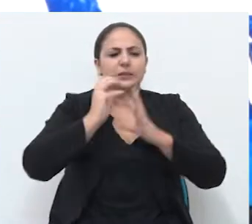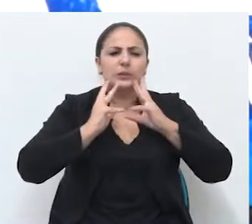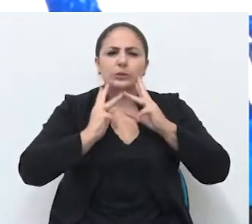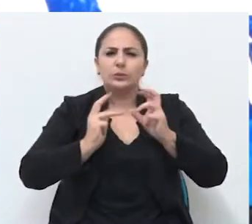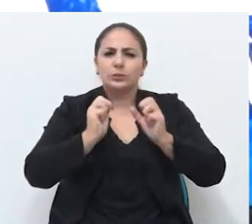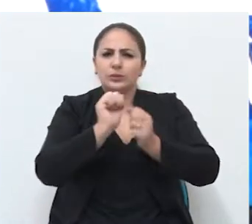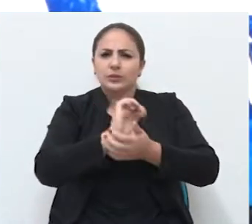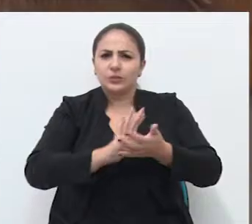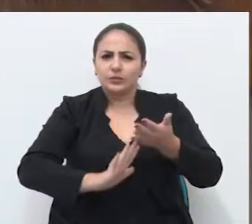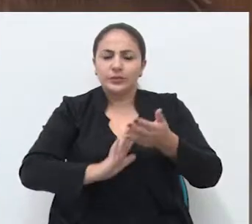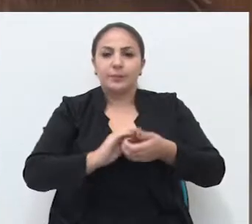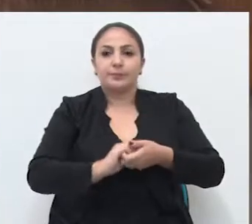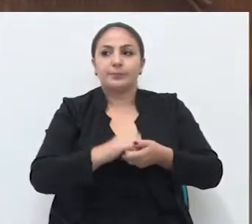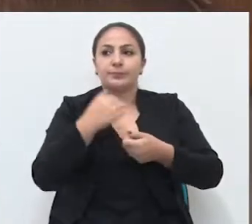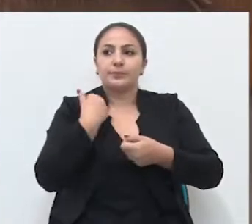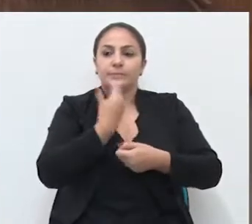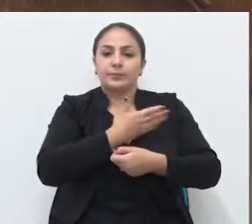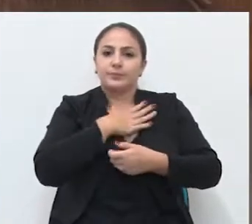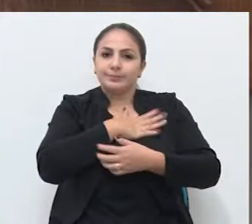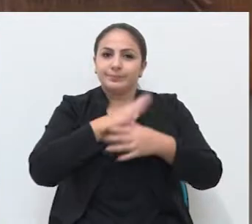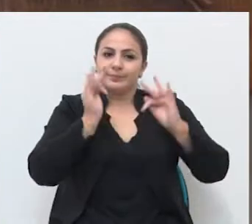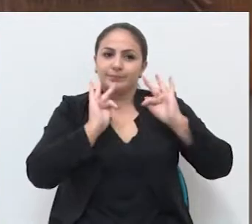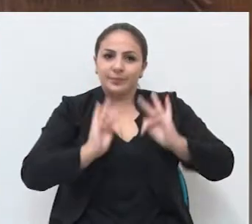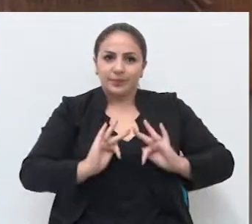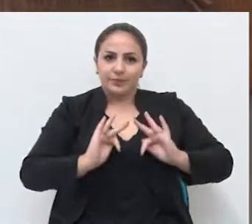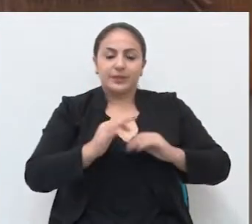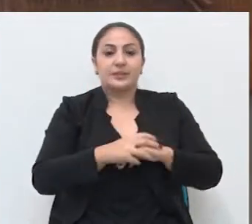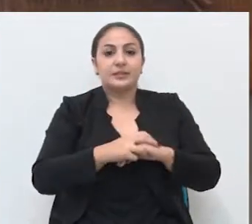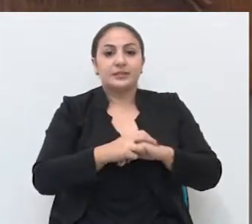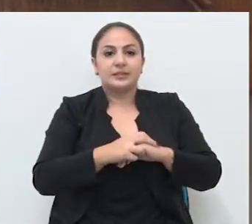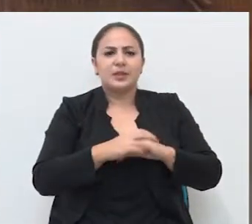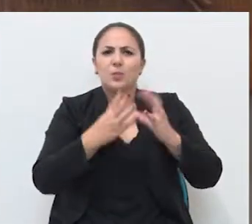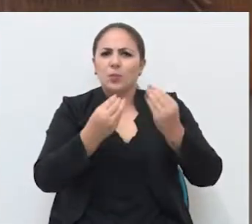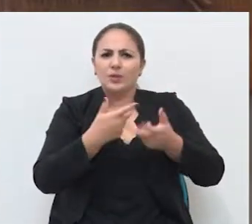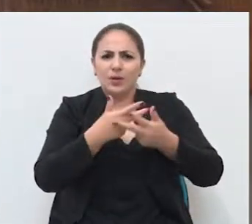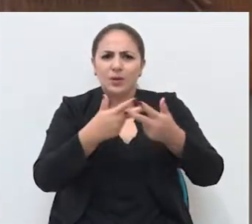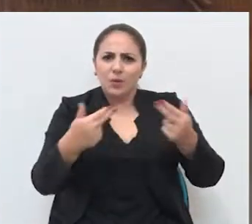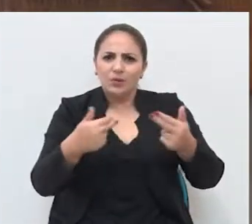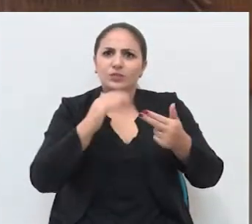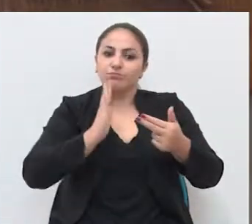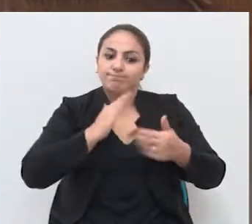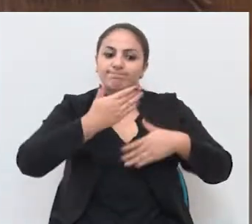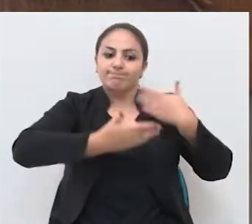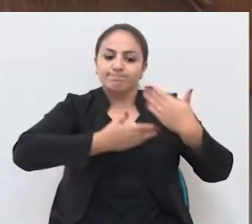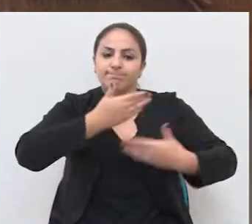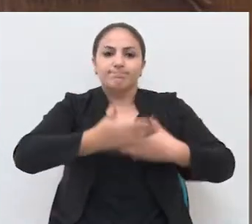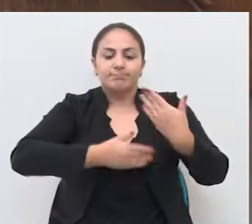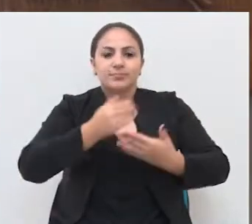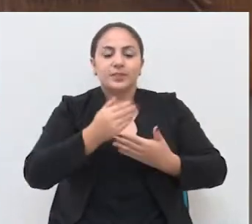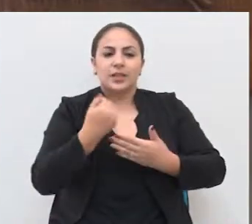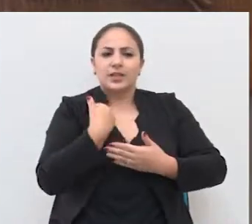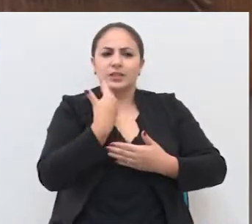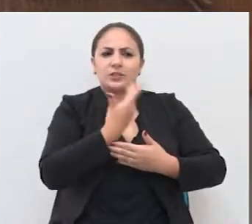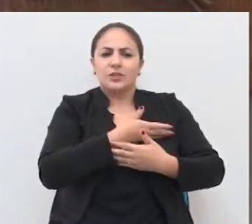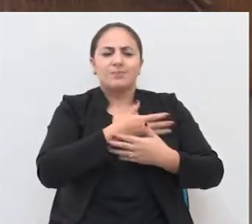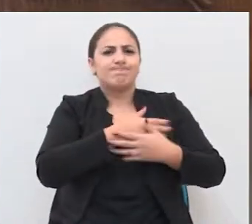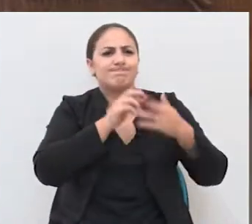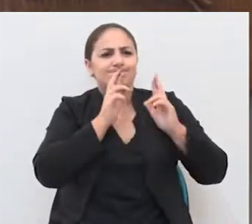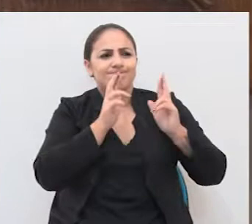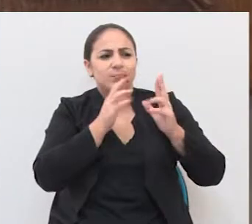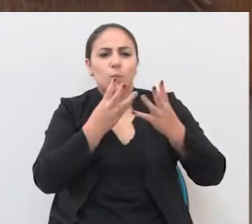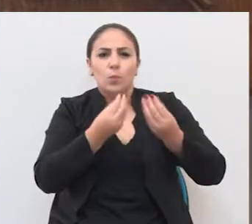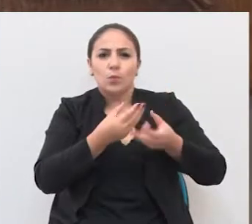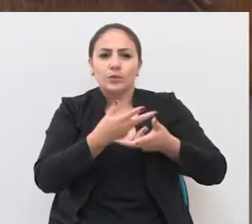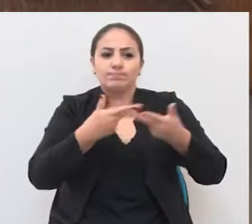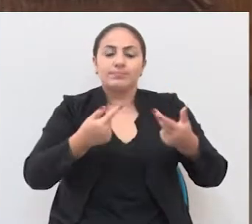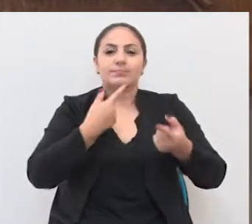atividades. A gente fica feliz porque muitas coisas já andaram e aguardamos com muita ansiedade